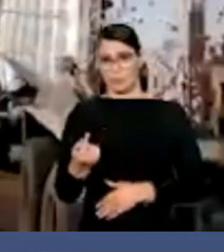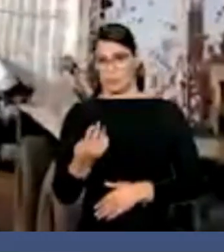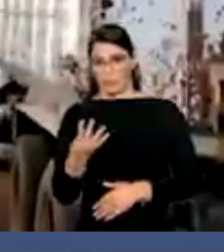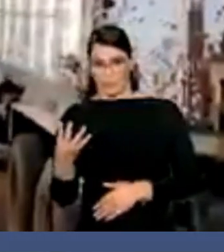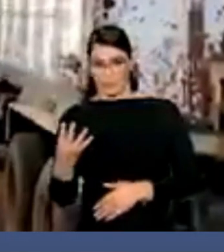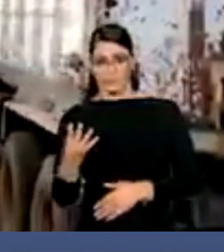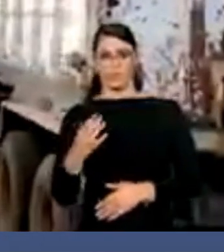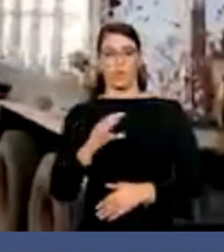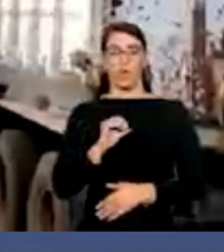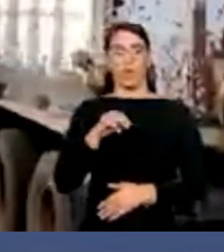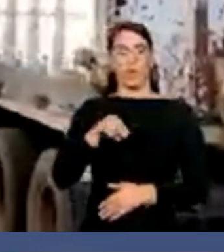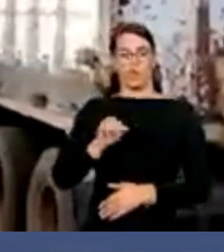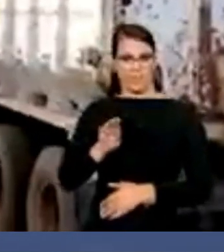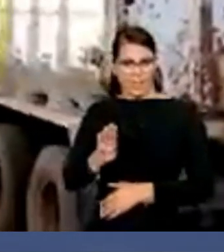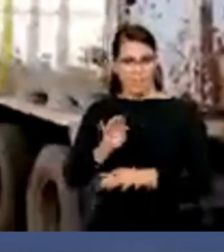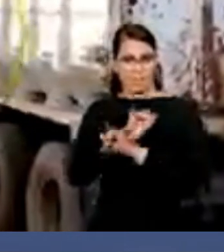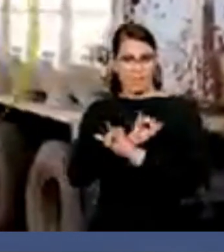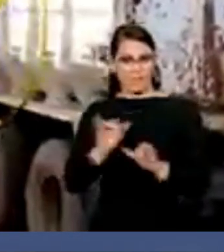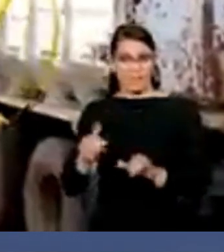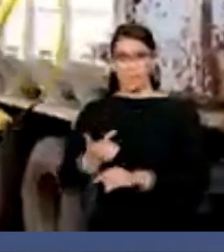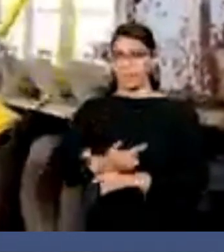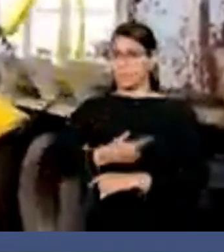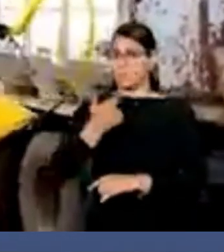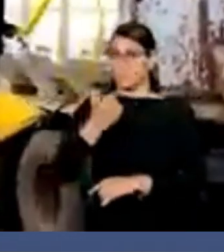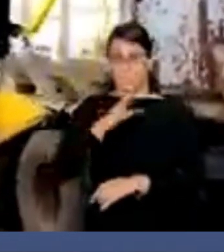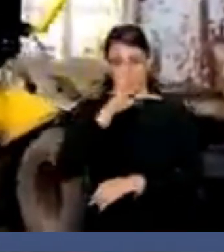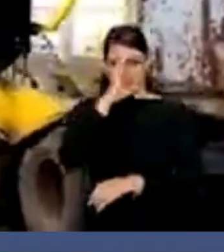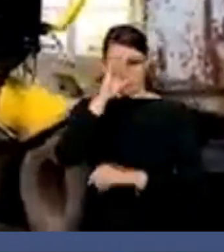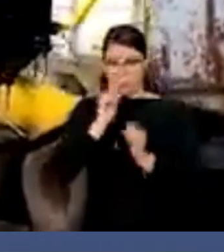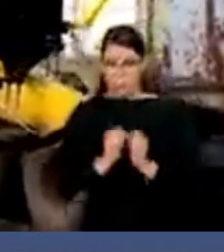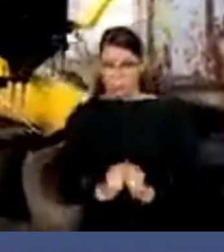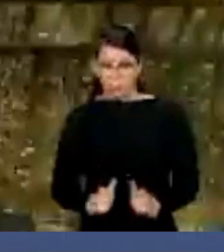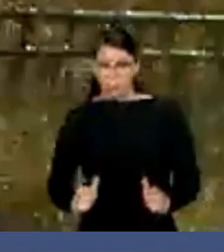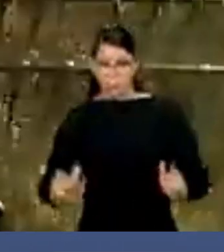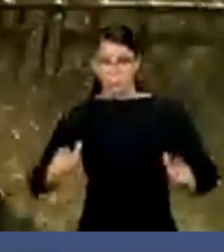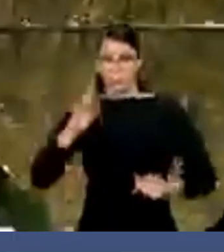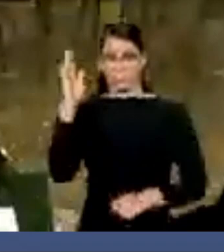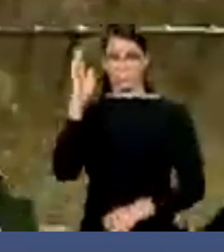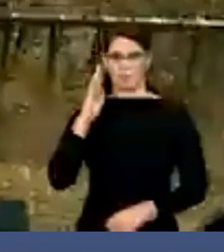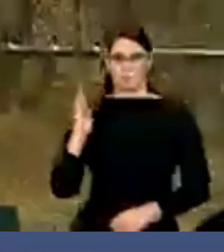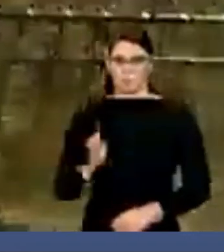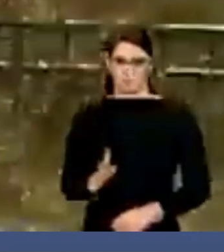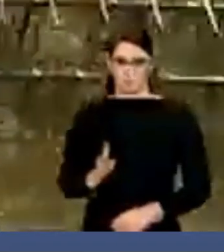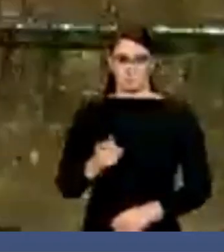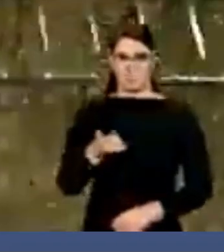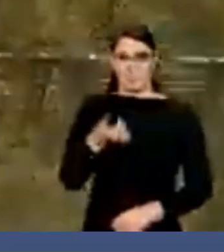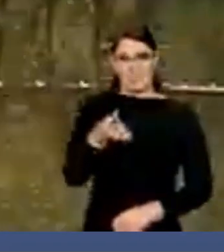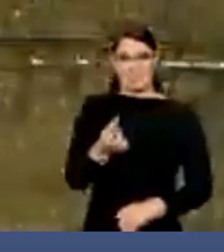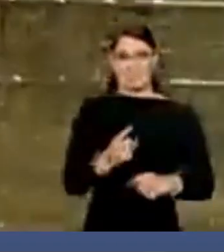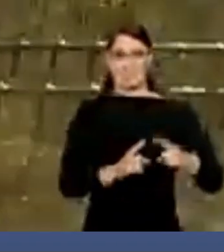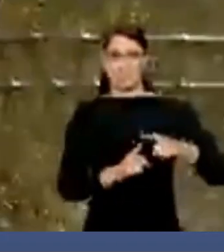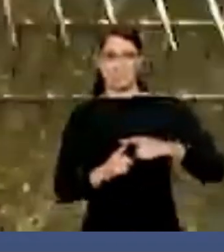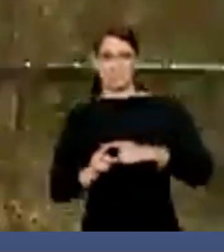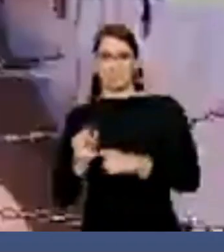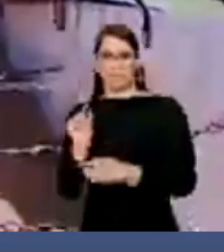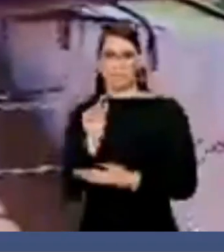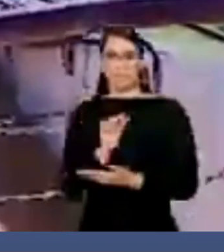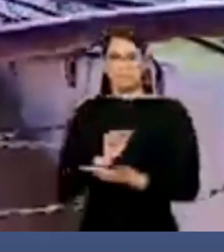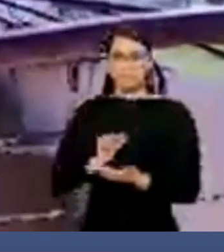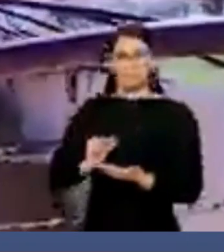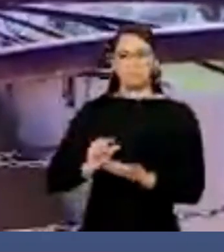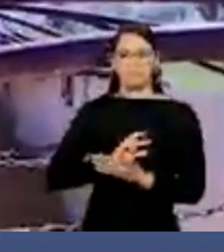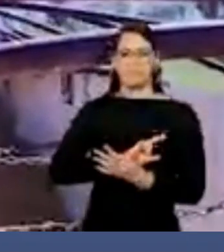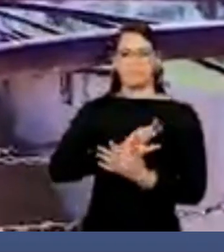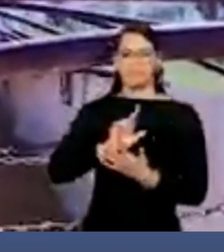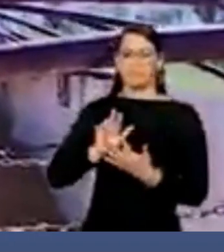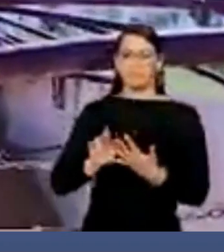A safra brasileira no ciclo 2023 e 2024 pode chegar a 317 milhões e